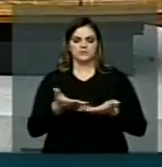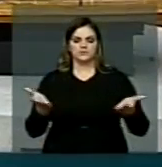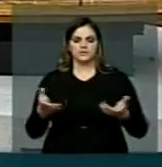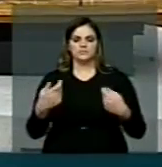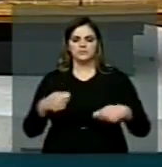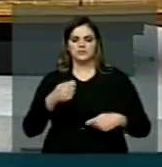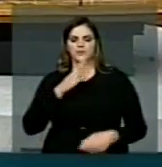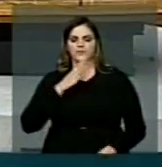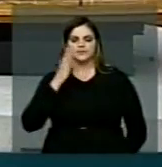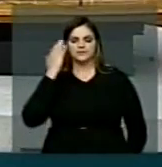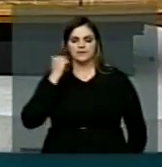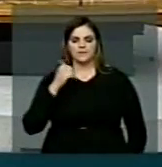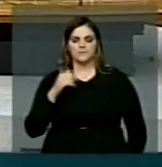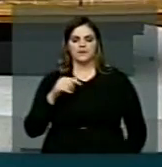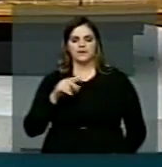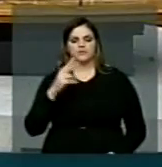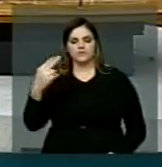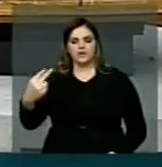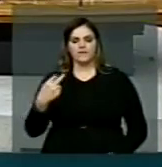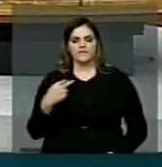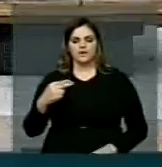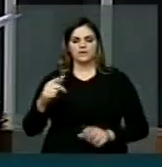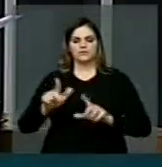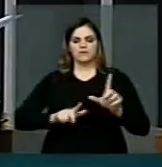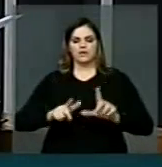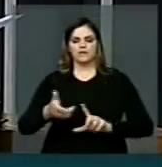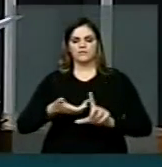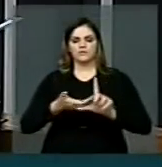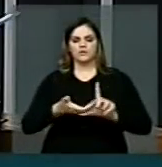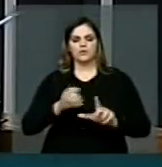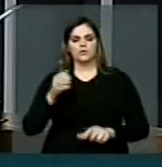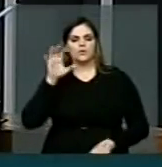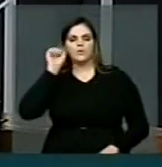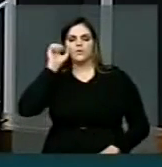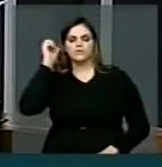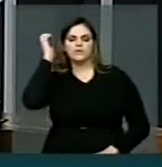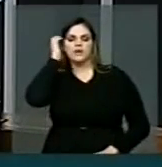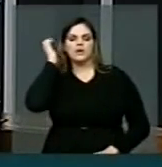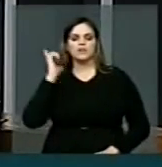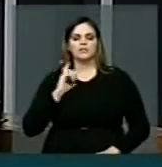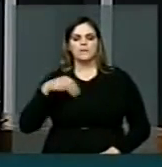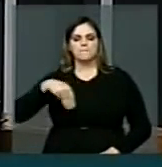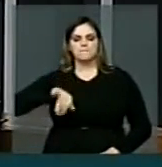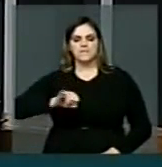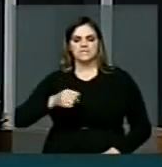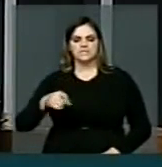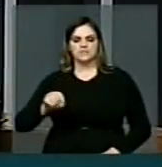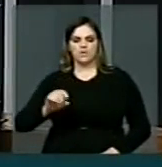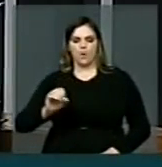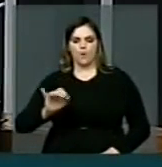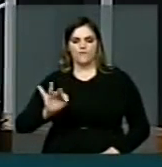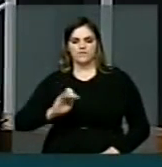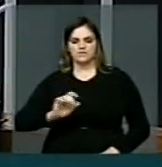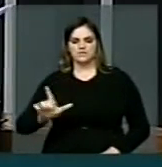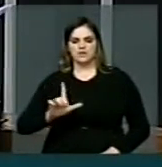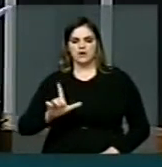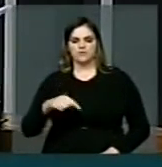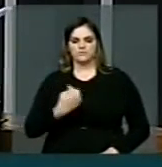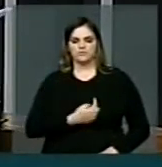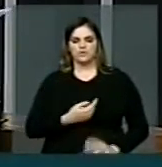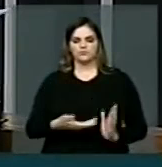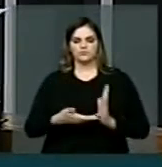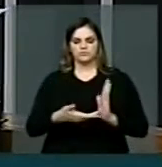aos ouvintes da rádio e TV Câmara da missão oficial que, representando a Câmara dos